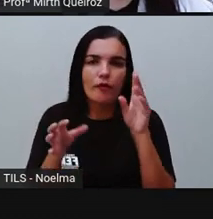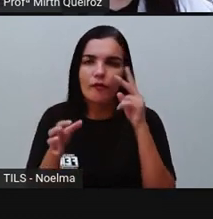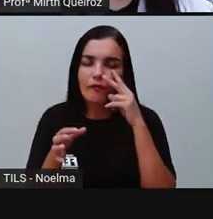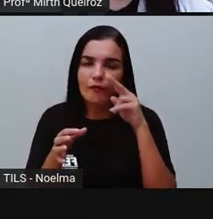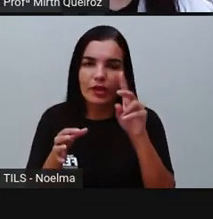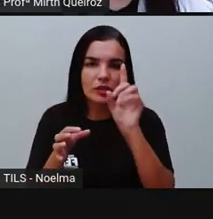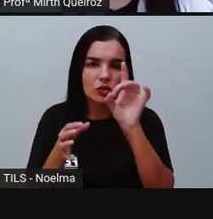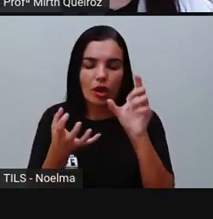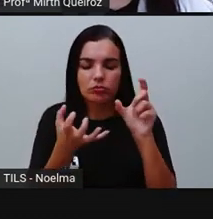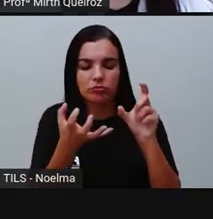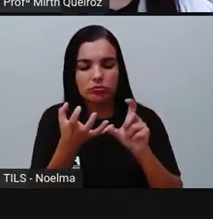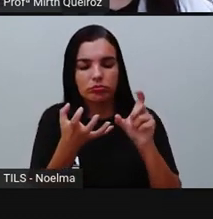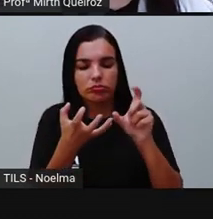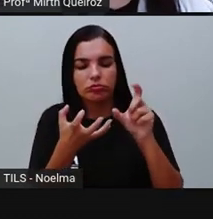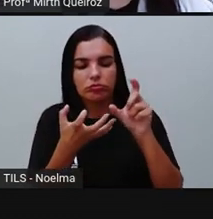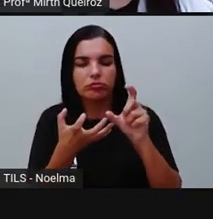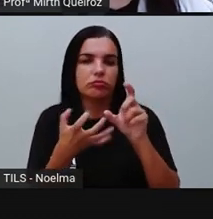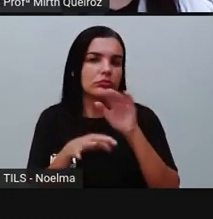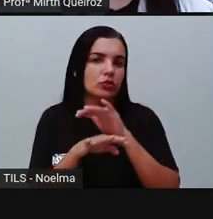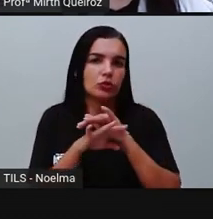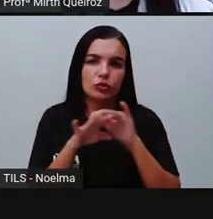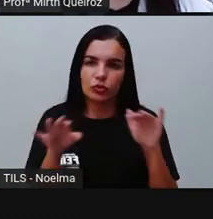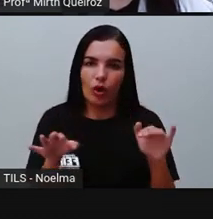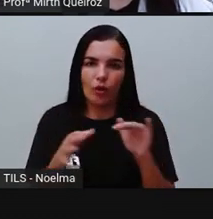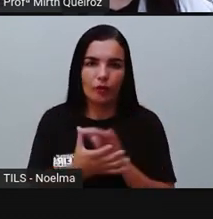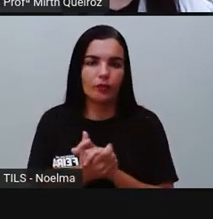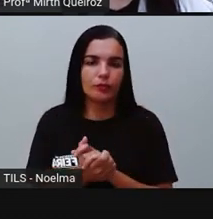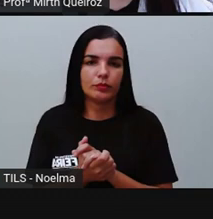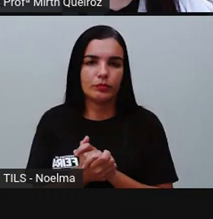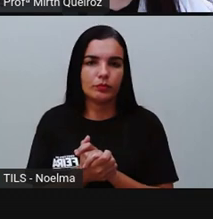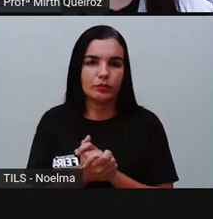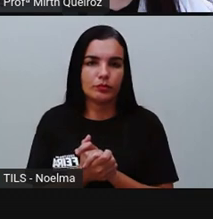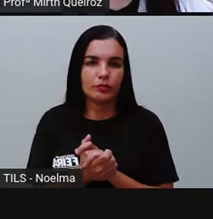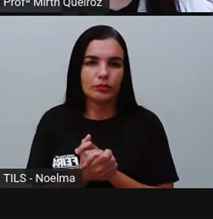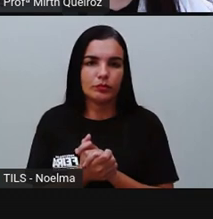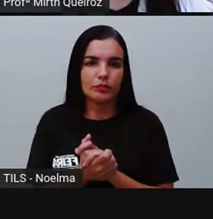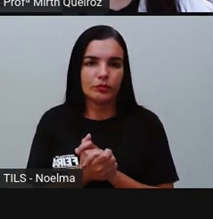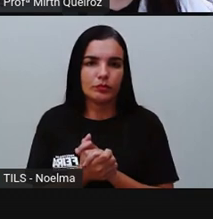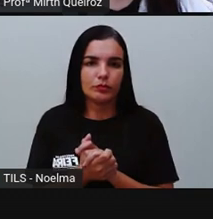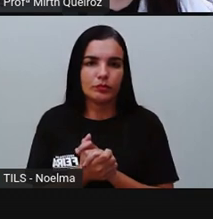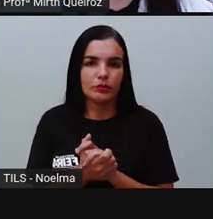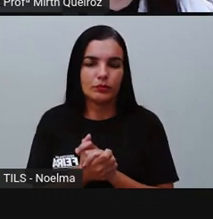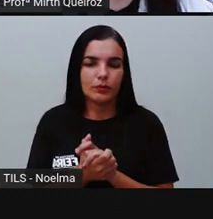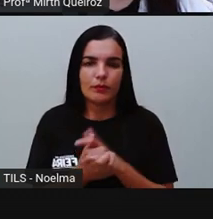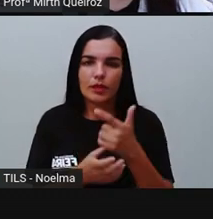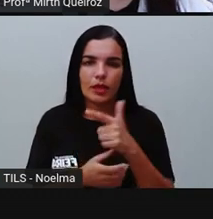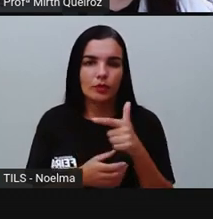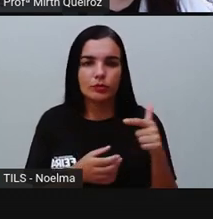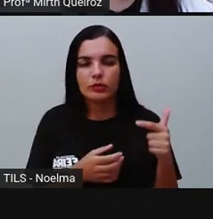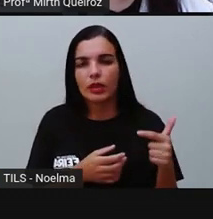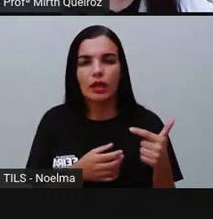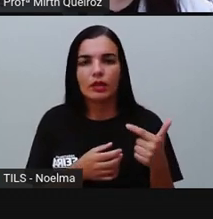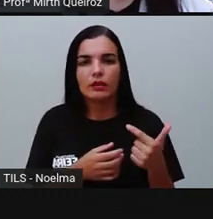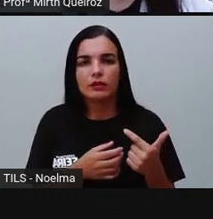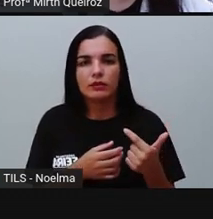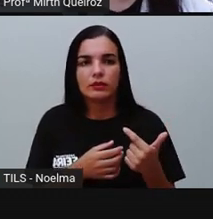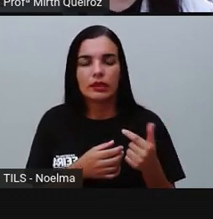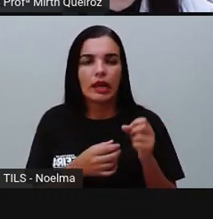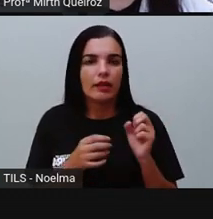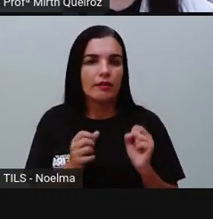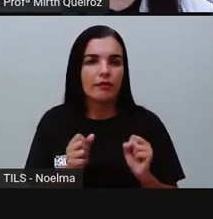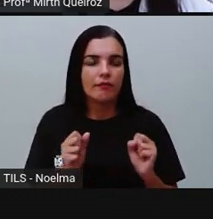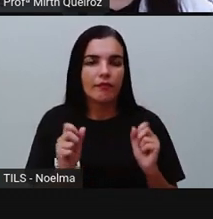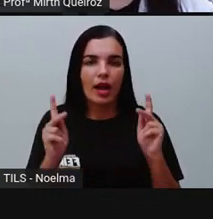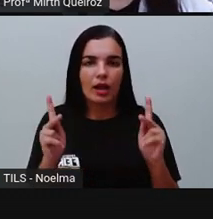últimas, certo? Essas três primeiras aqui da palavra liquidificador não tem valor nenhum, são sílabas sem valor.